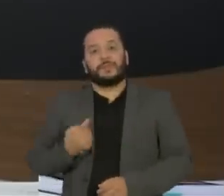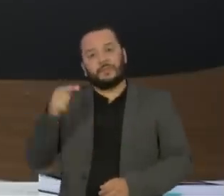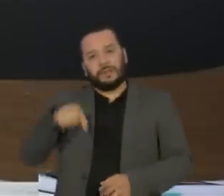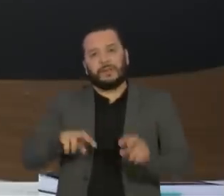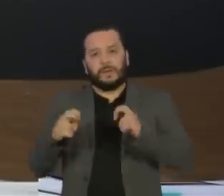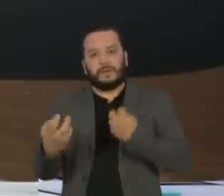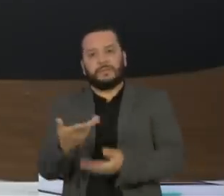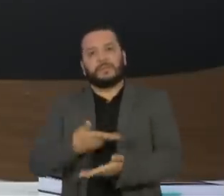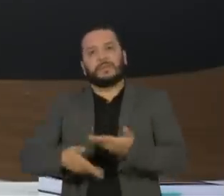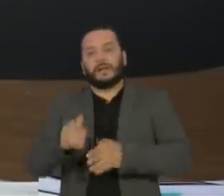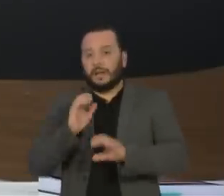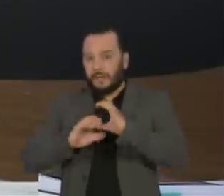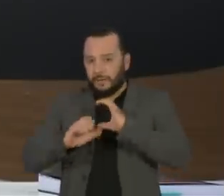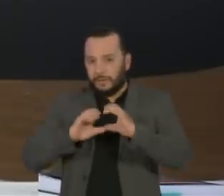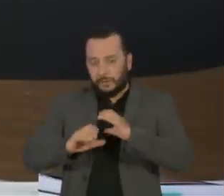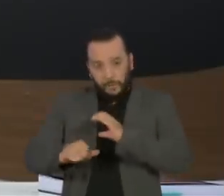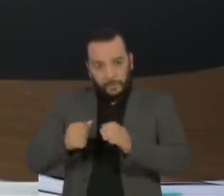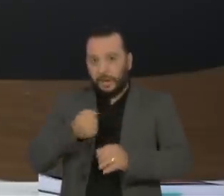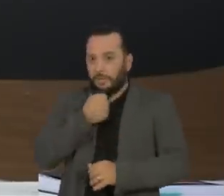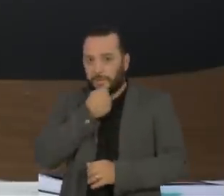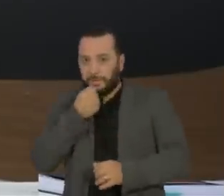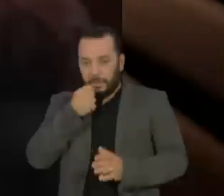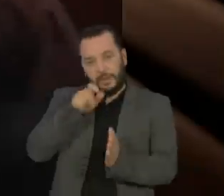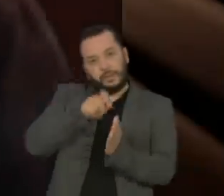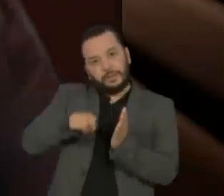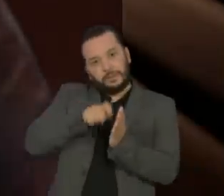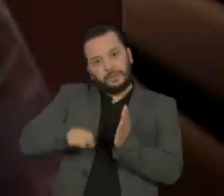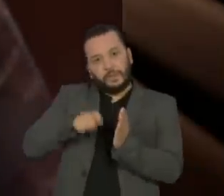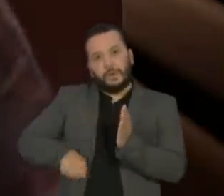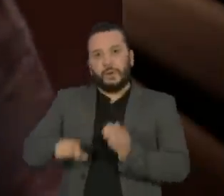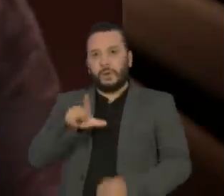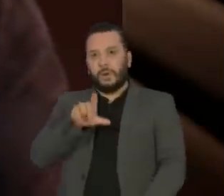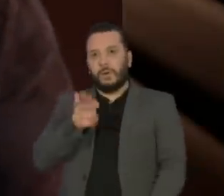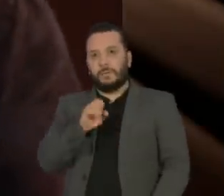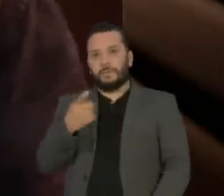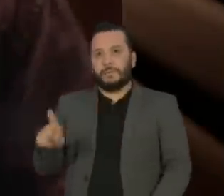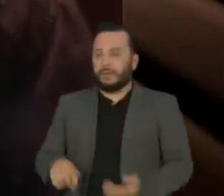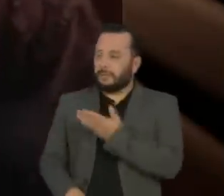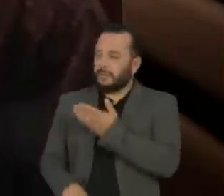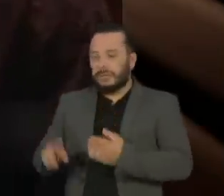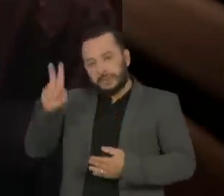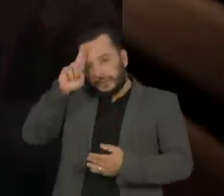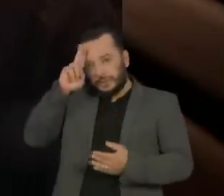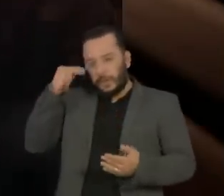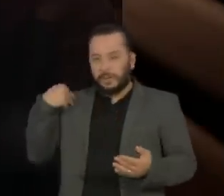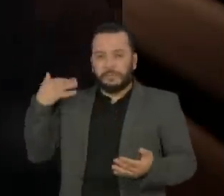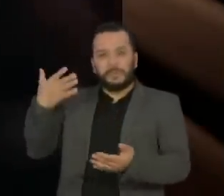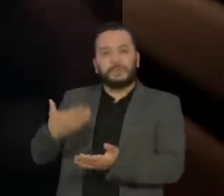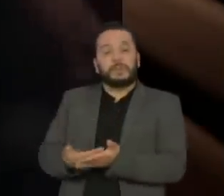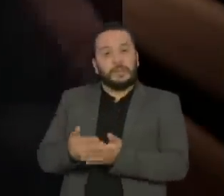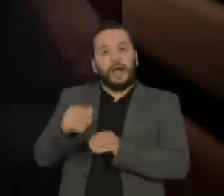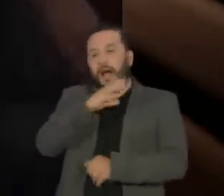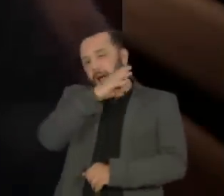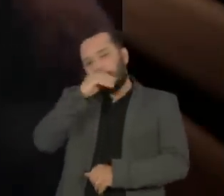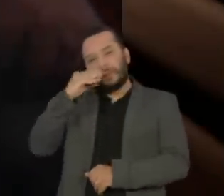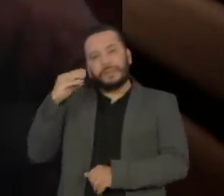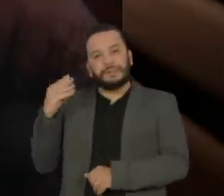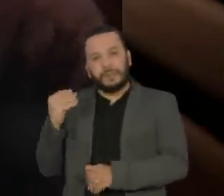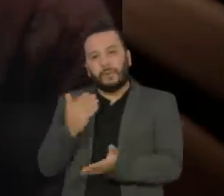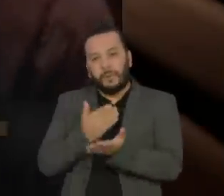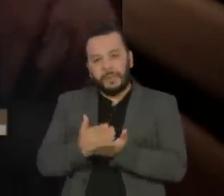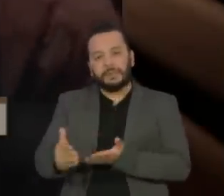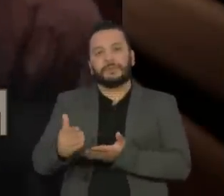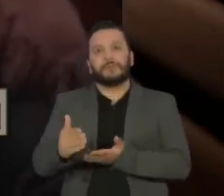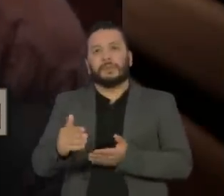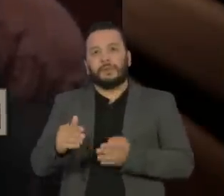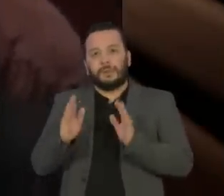o cantor, compositor e escritor Lobão. Com uma carreira iniciada ainda na adolescência, ele participou da